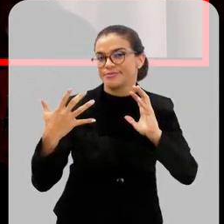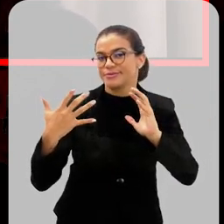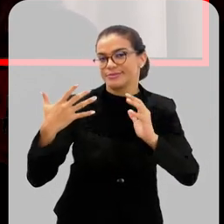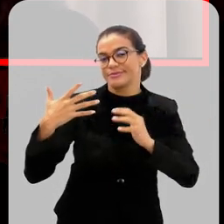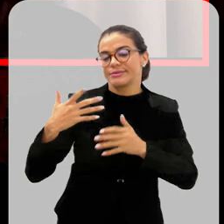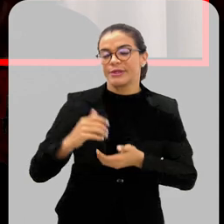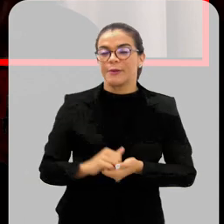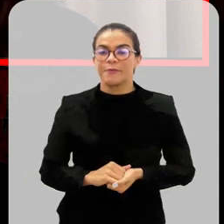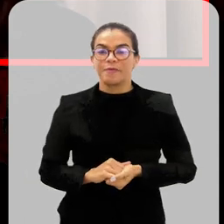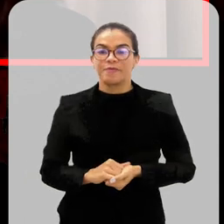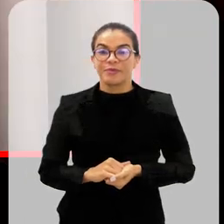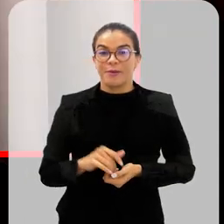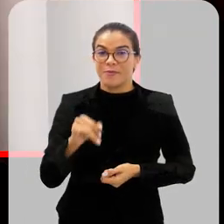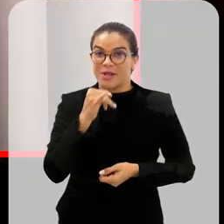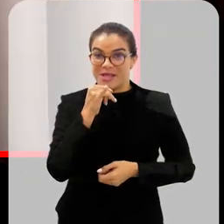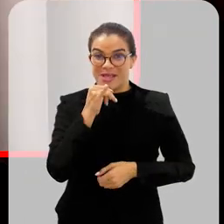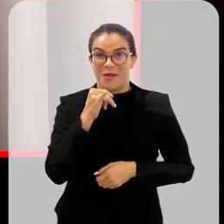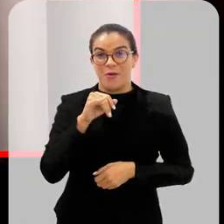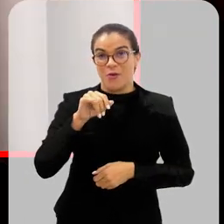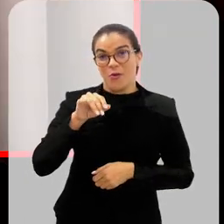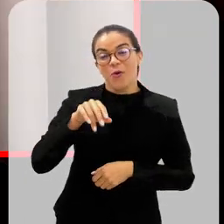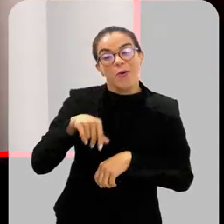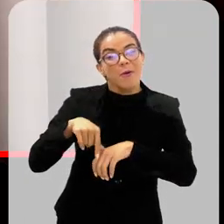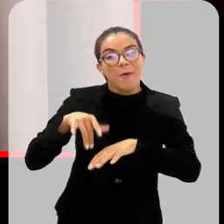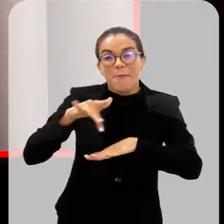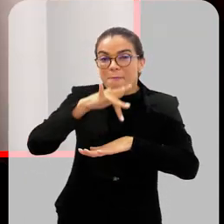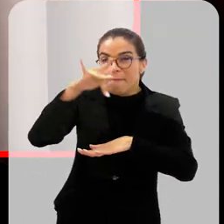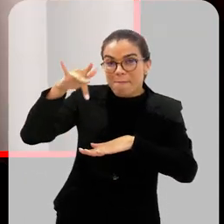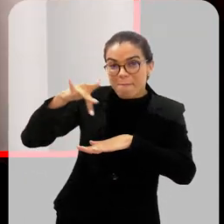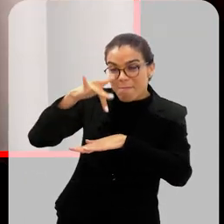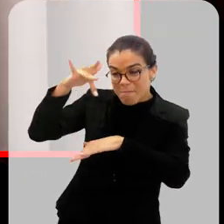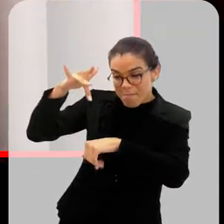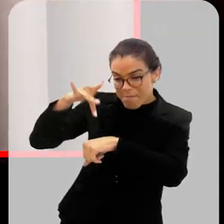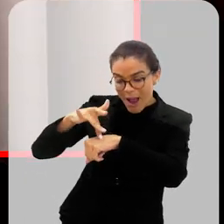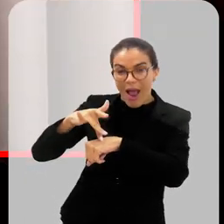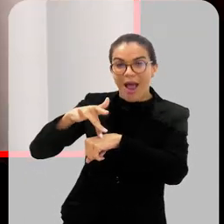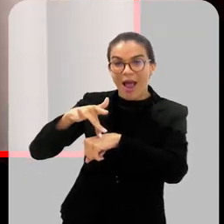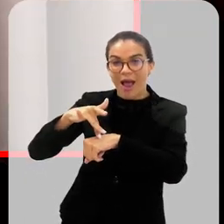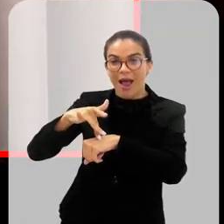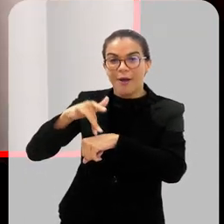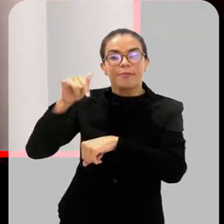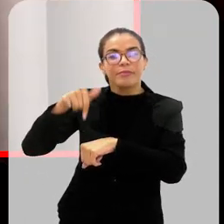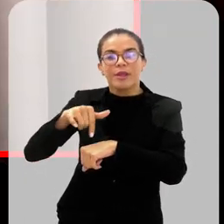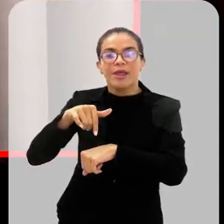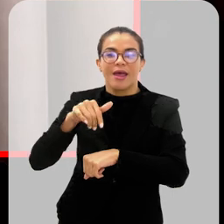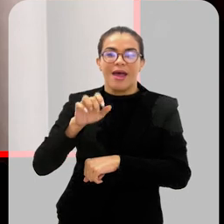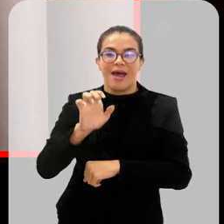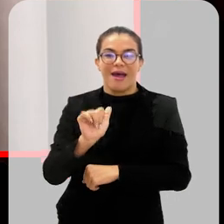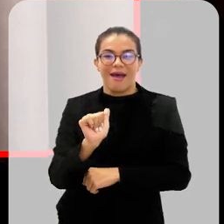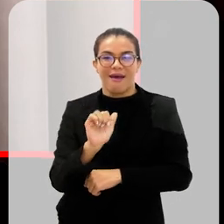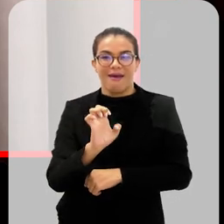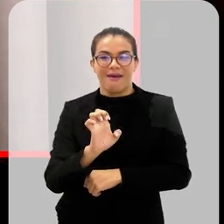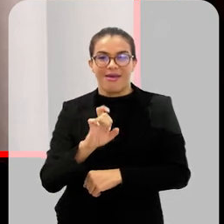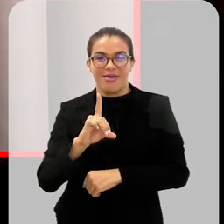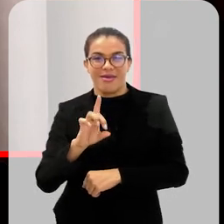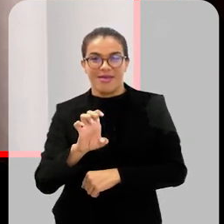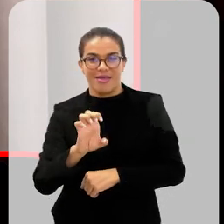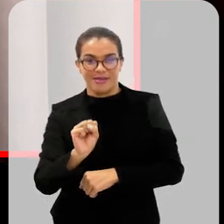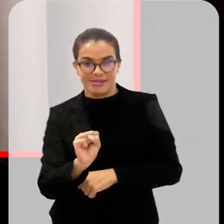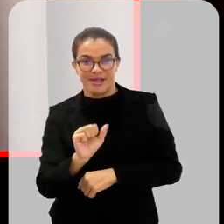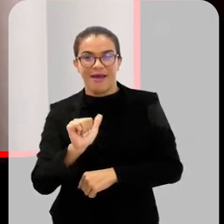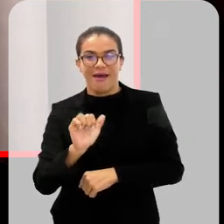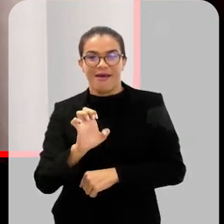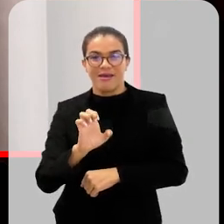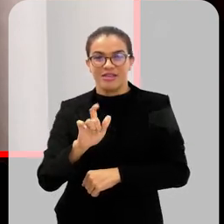tempos. O Aedes aegypti, que é o transmissor da dengue, ele é um mosquito extremamente sensível à temperatura,